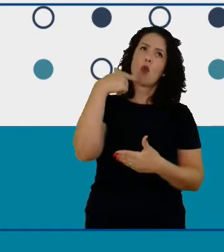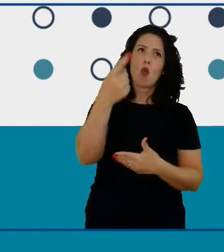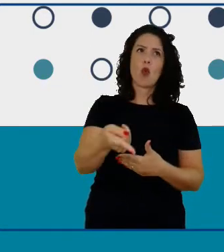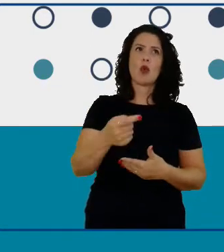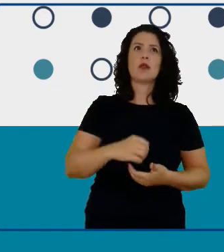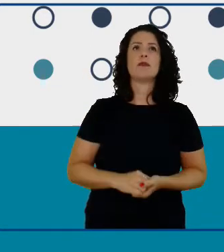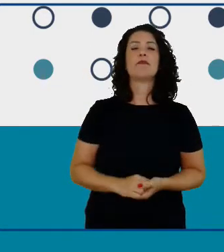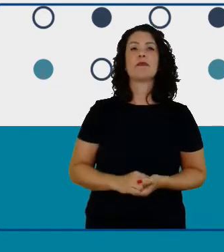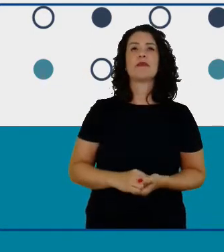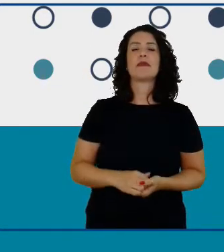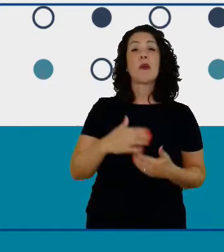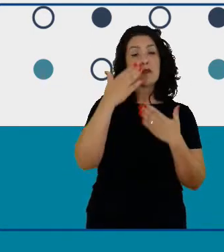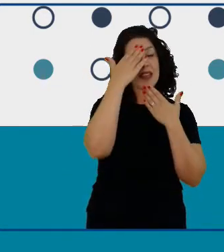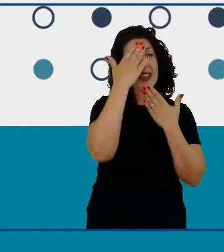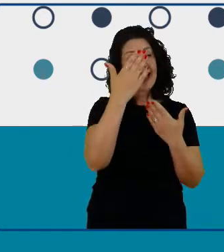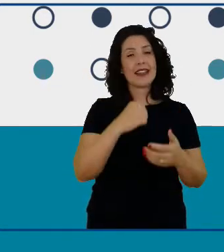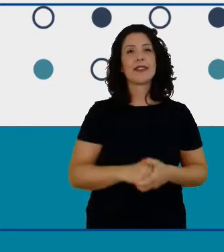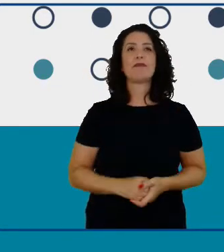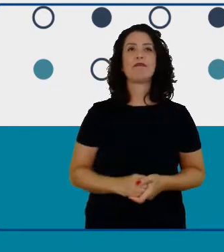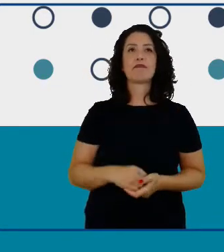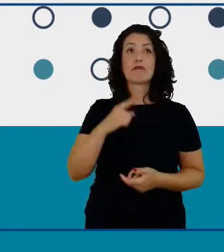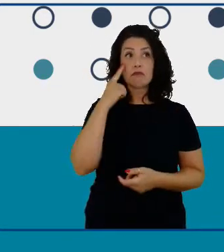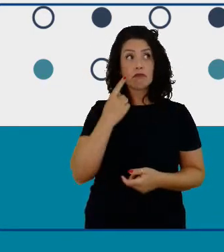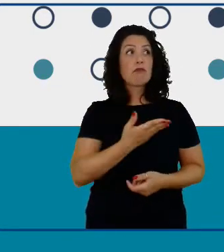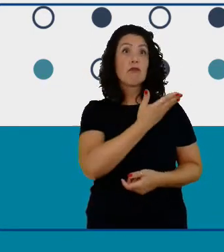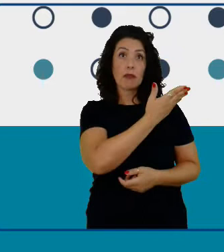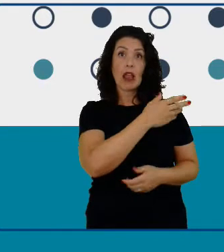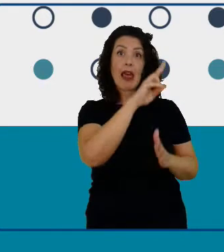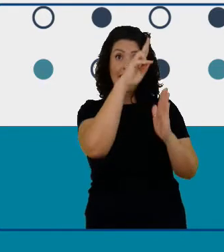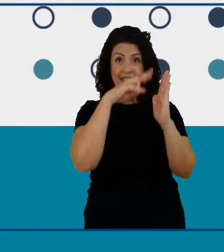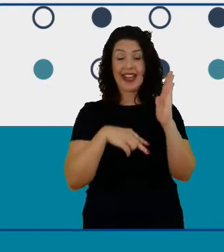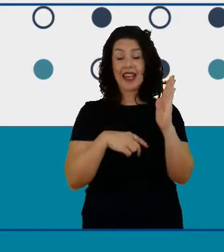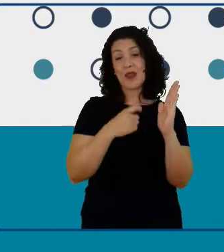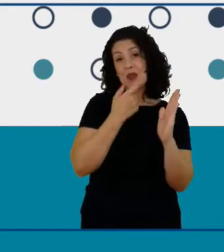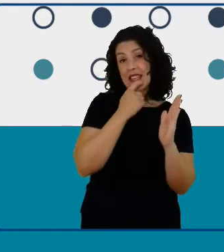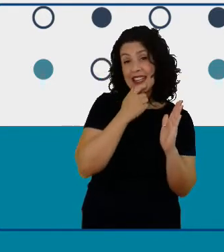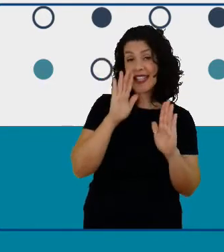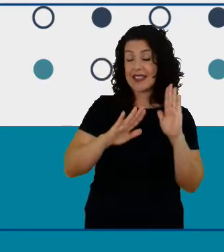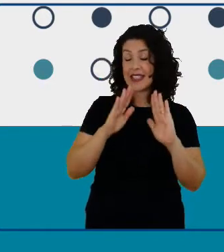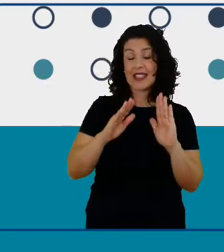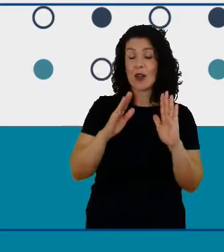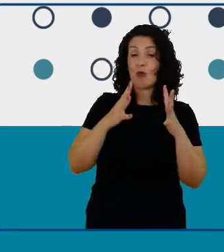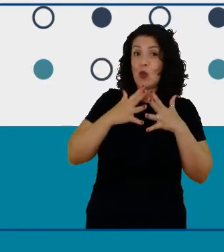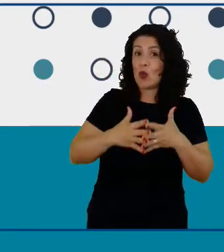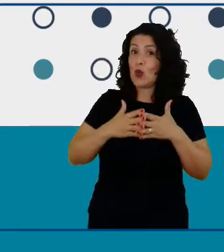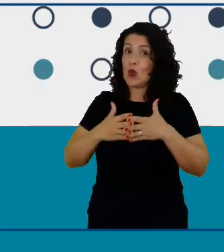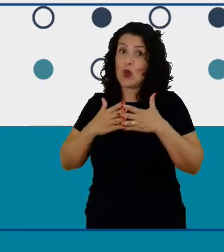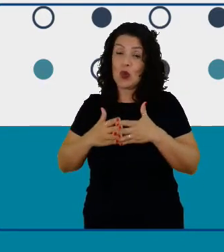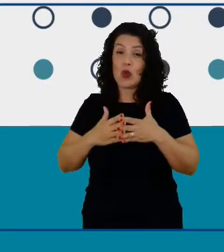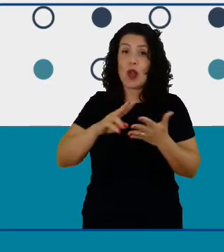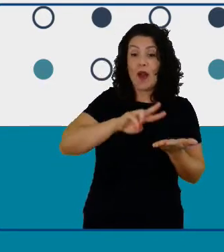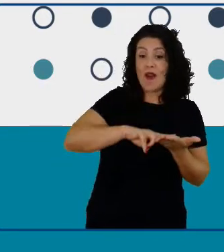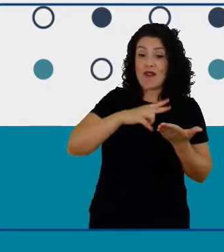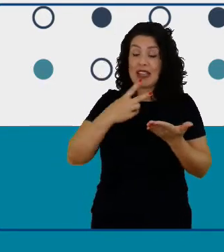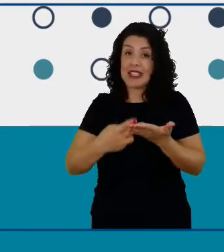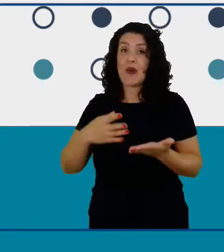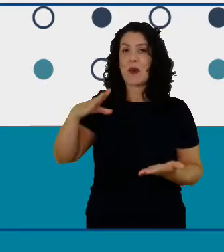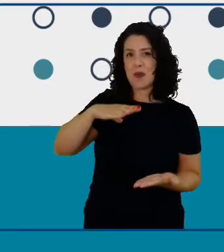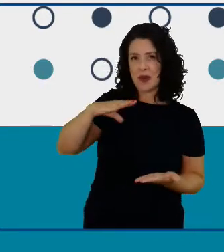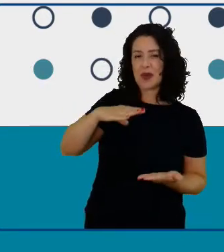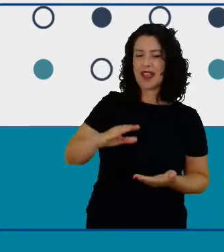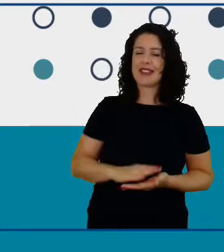eu estou lendo em inglês aqui por isso que eu às vezes me confundo com a versão em português então se a gente